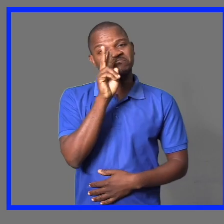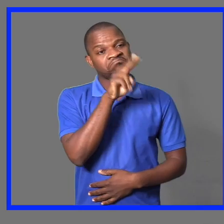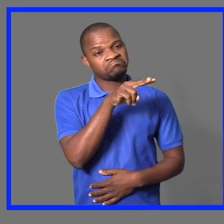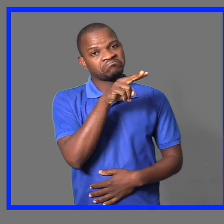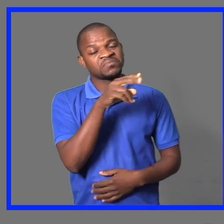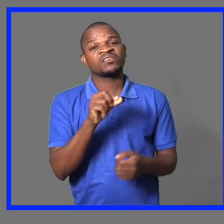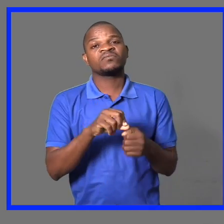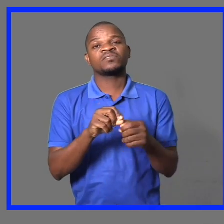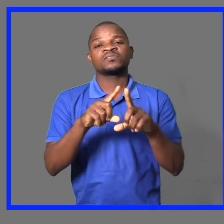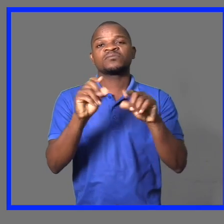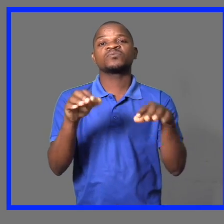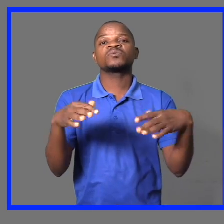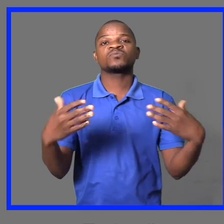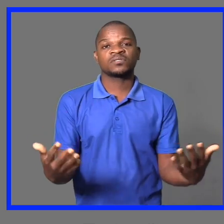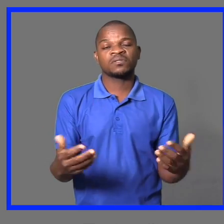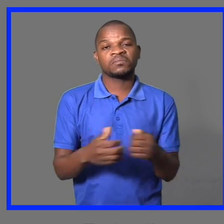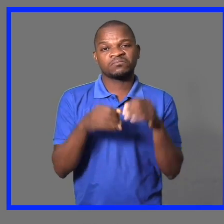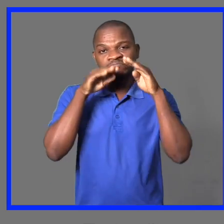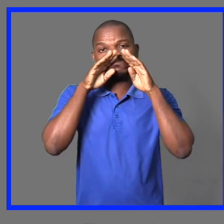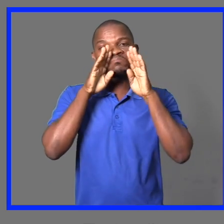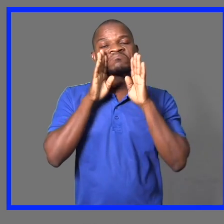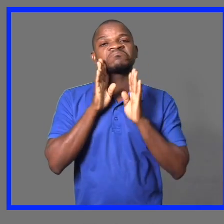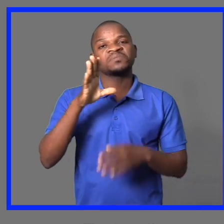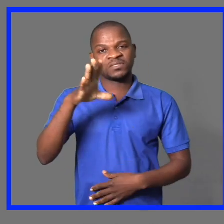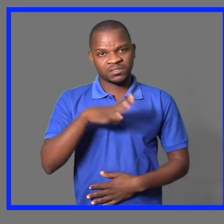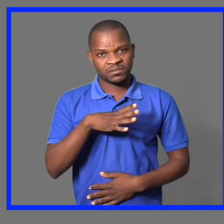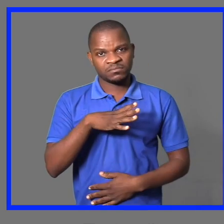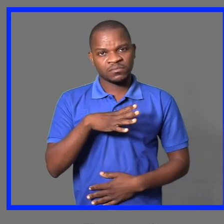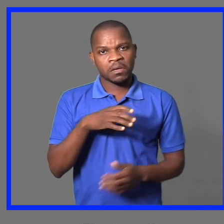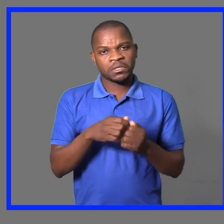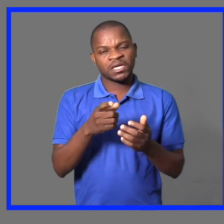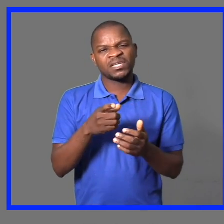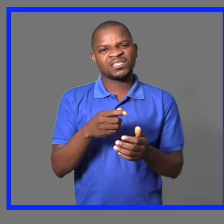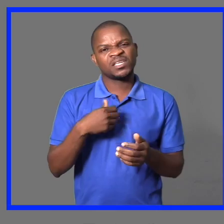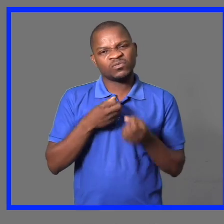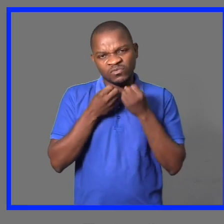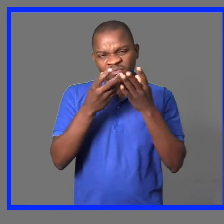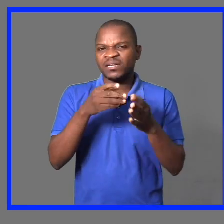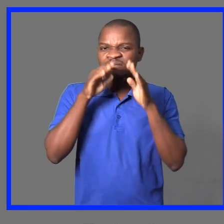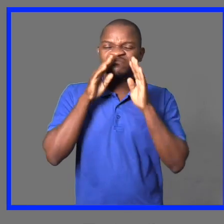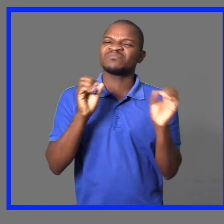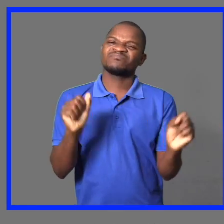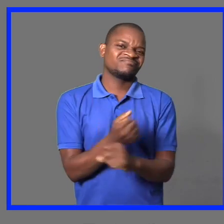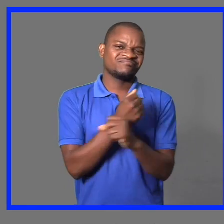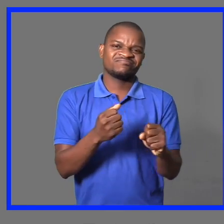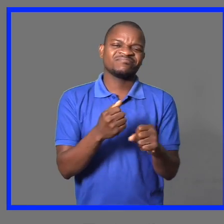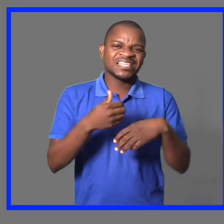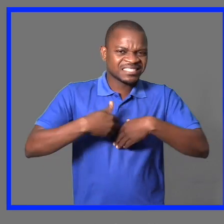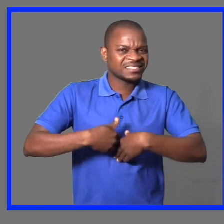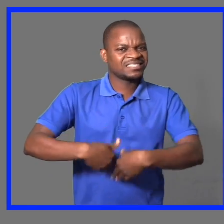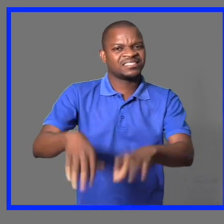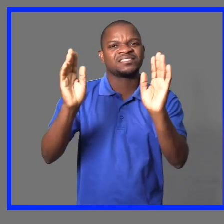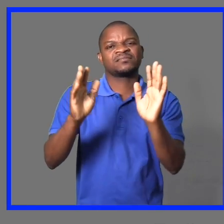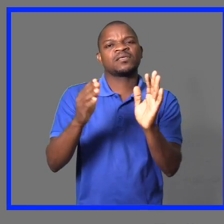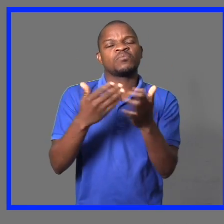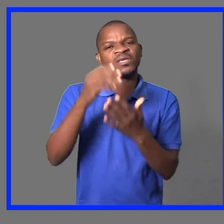Eu, como mãe, sou o suja, pai, eu digo, não vou ficar triste, eles só me desculpem, deixa eles desculpem, não é problema,